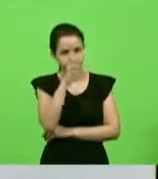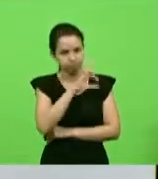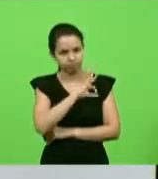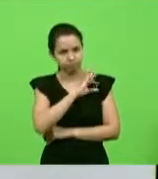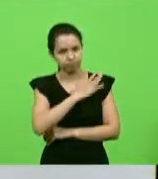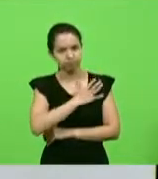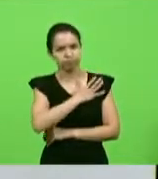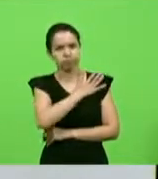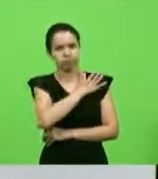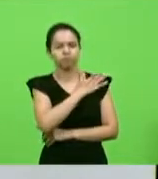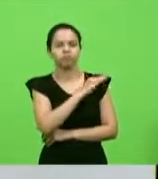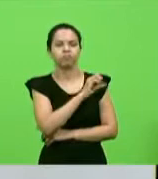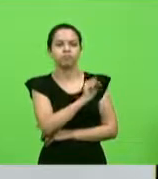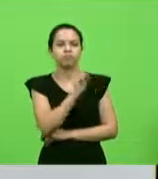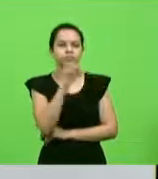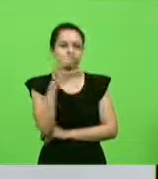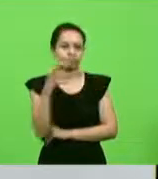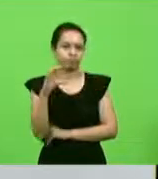Catarina.